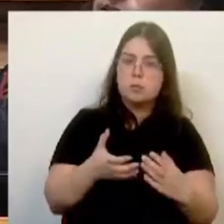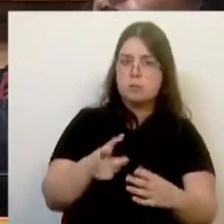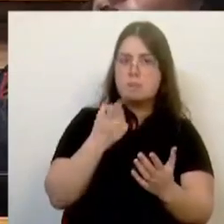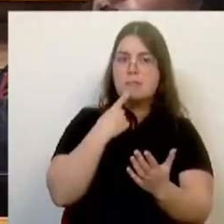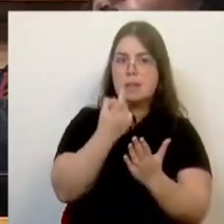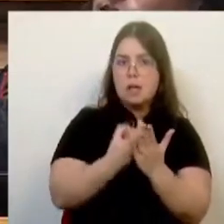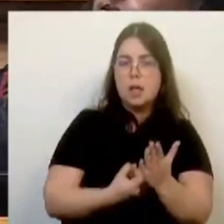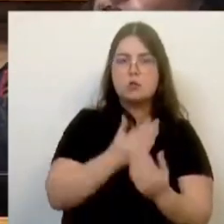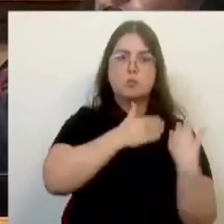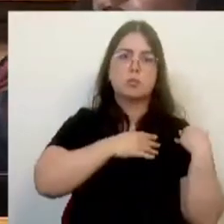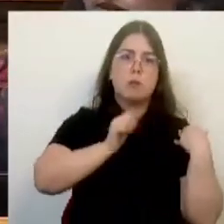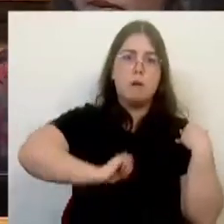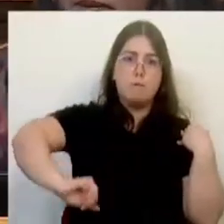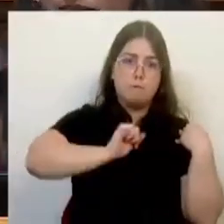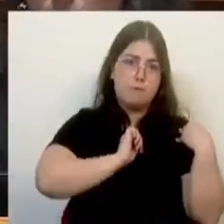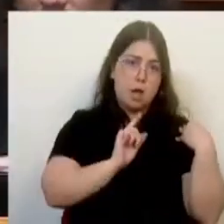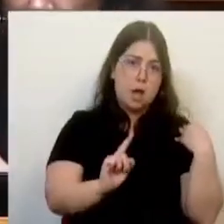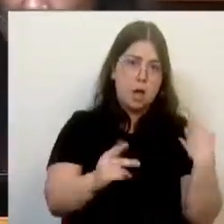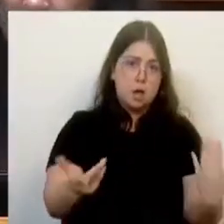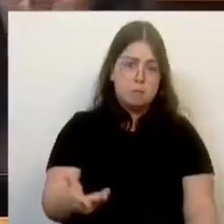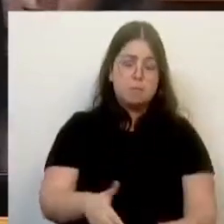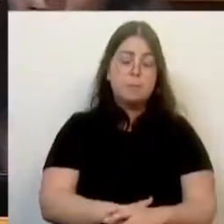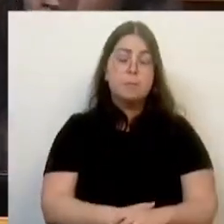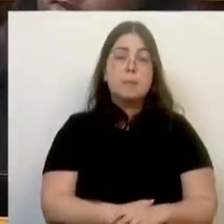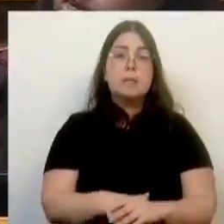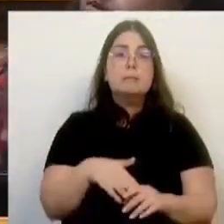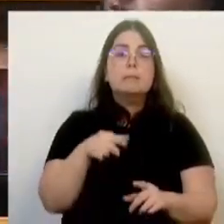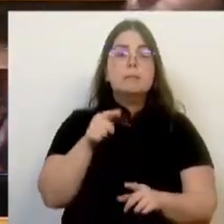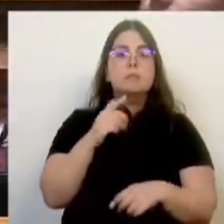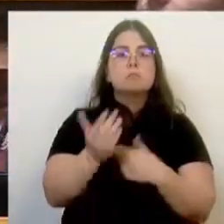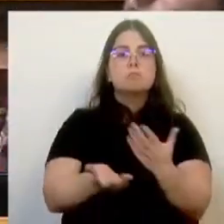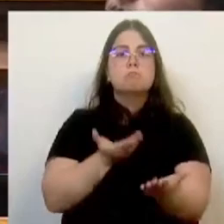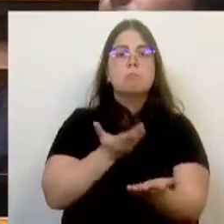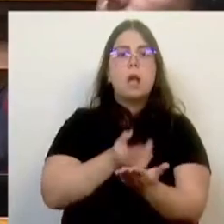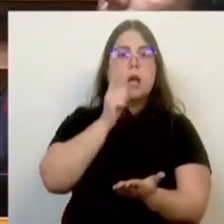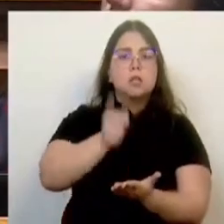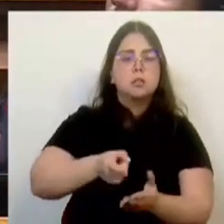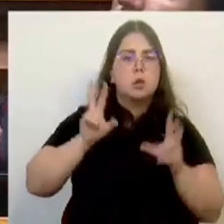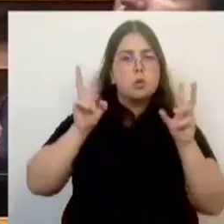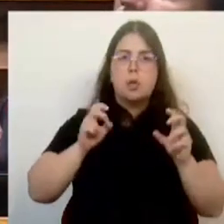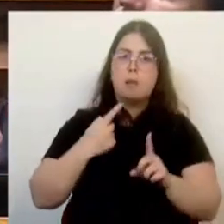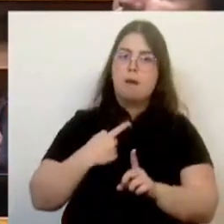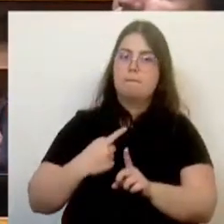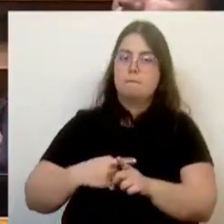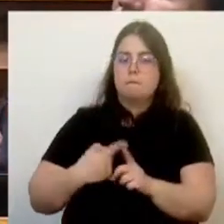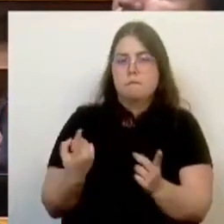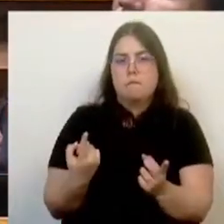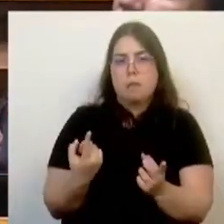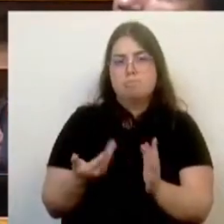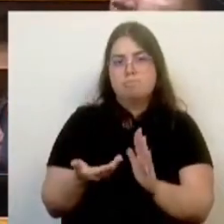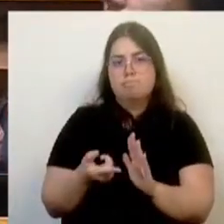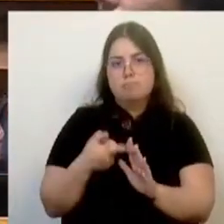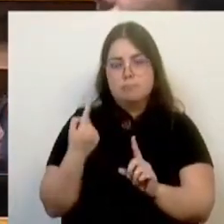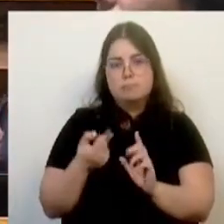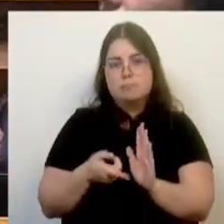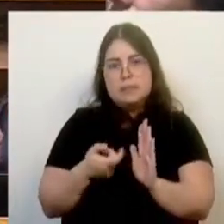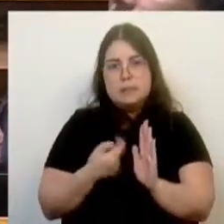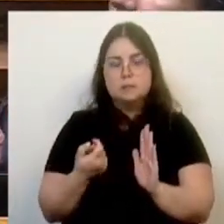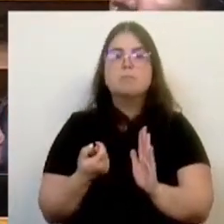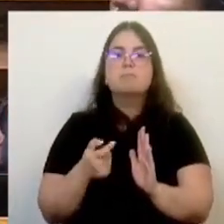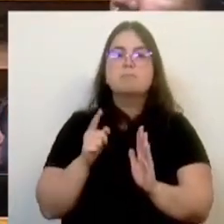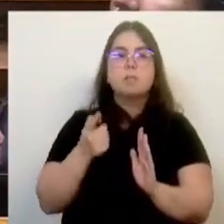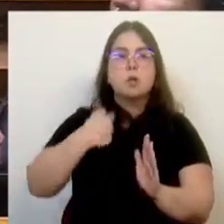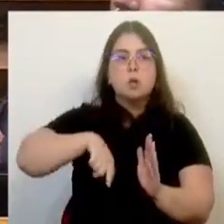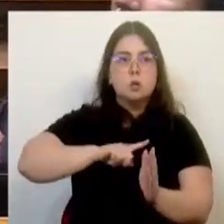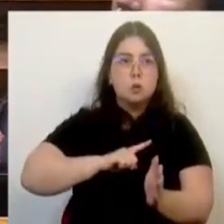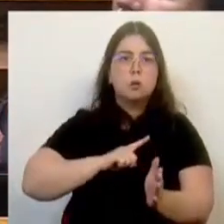distinção e aquilo que nos é trazido aqui hoje é realmente um tema essencial e é por isso que o LIVRE acompanhará este pedido à comissão